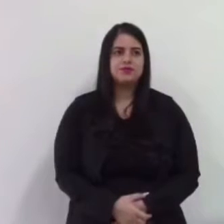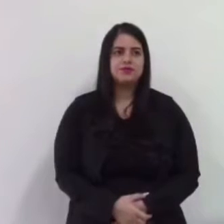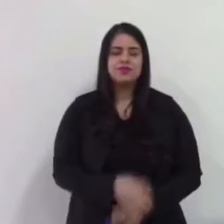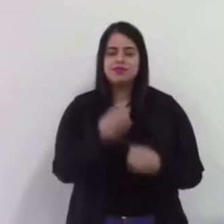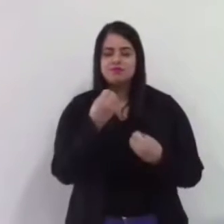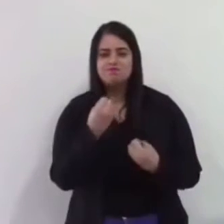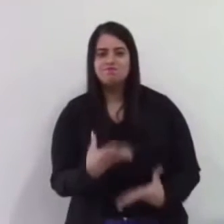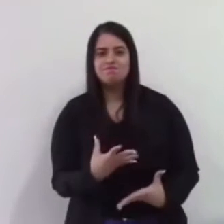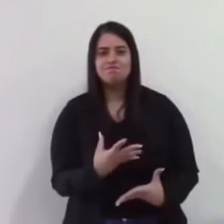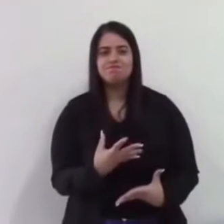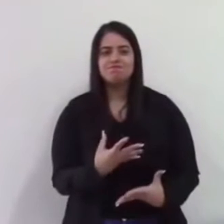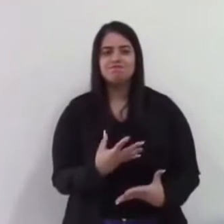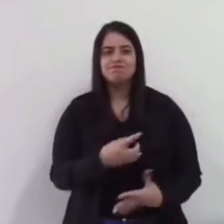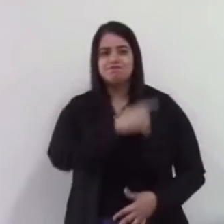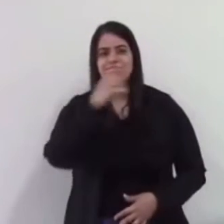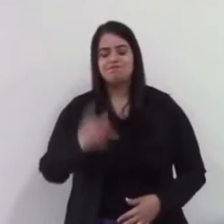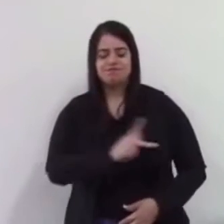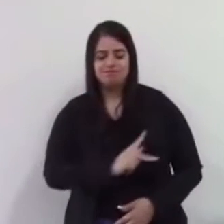Bom dia presidente,